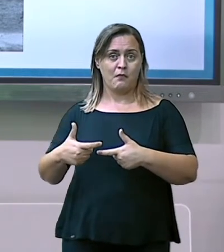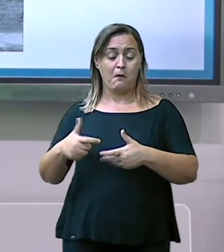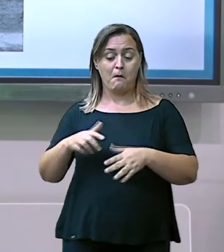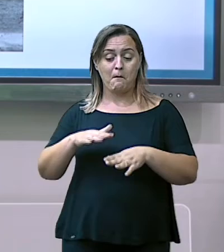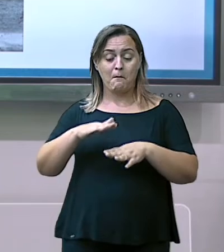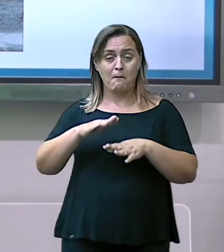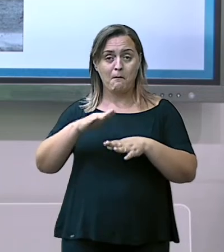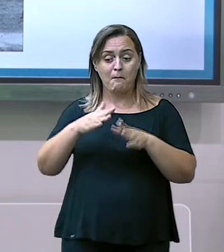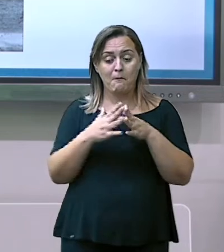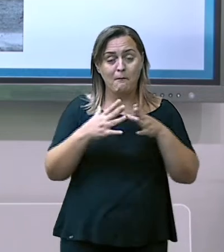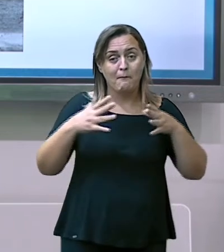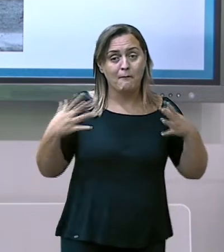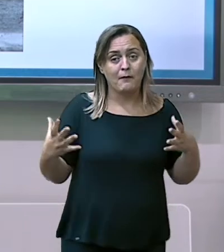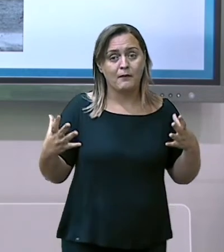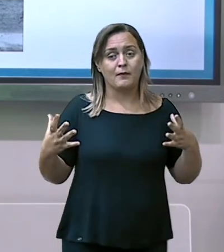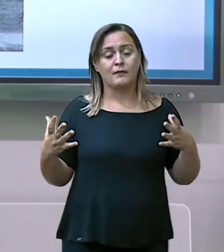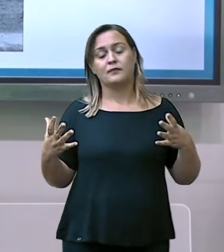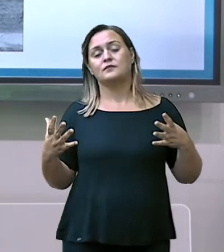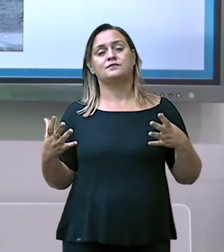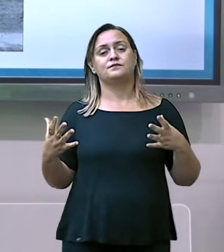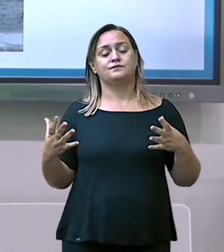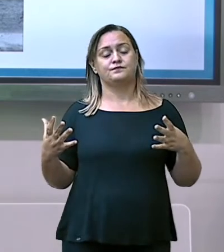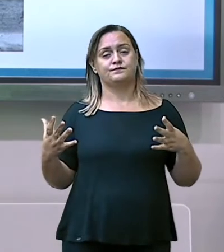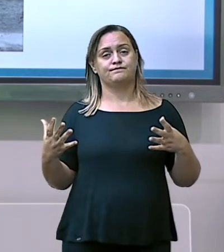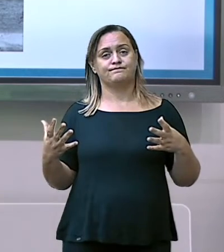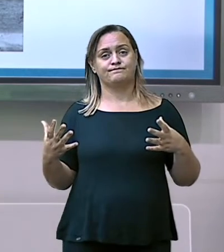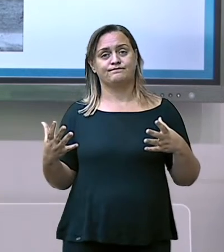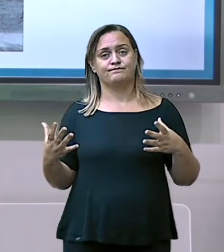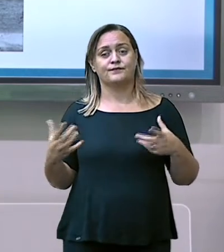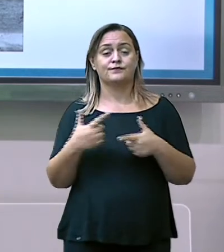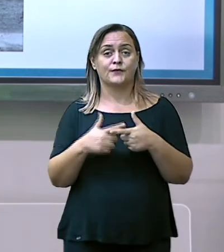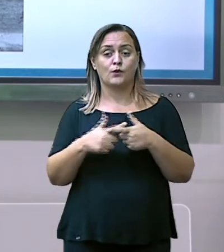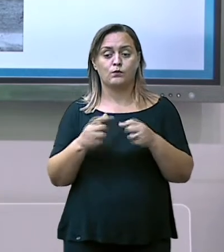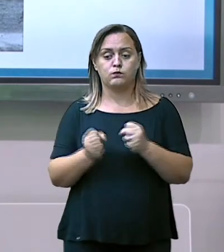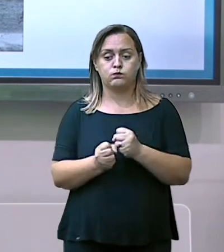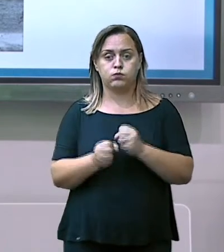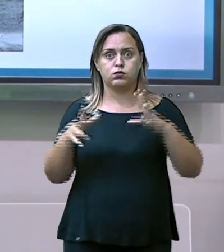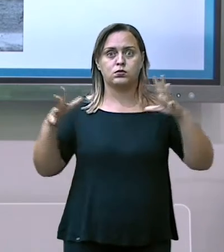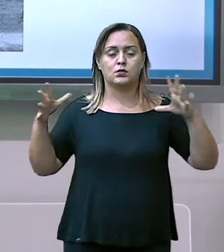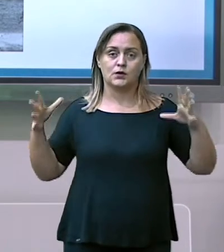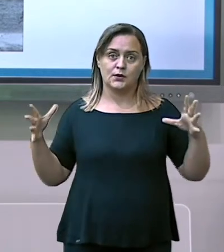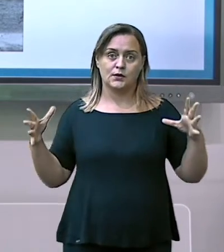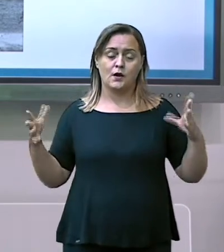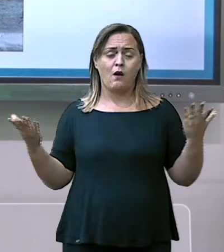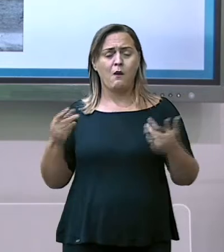E aí, vai ficar uma pergunta para a gente. E as consequências?